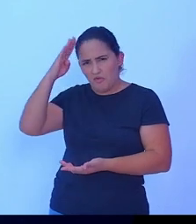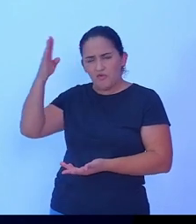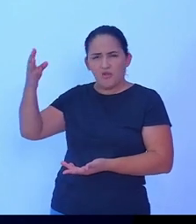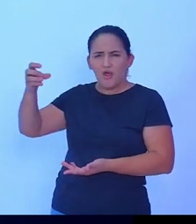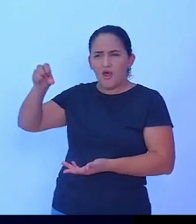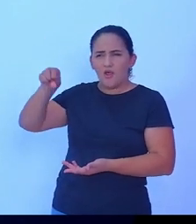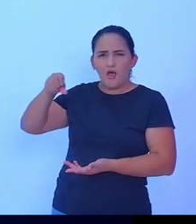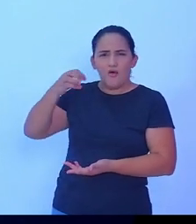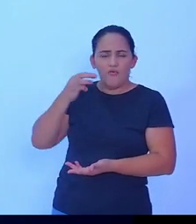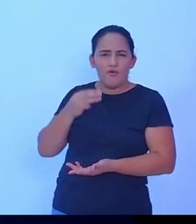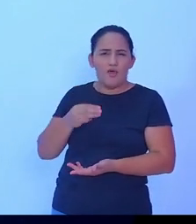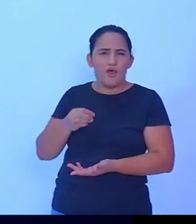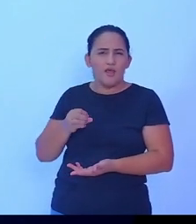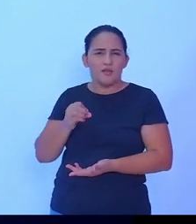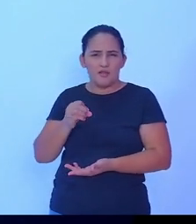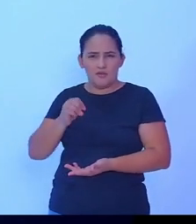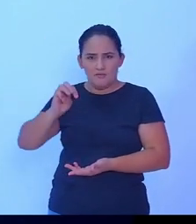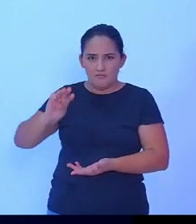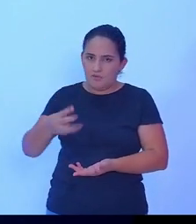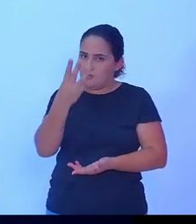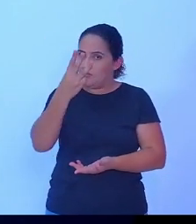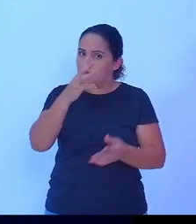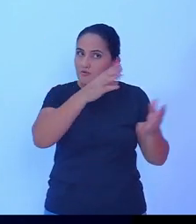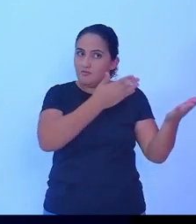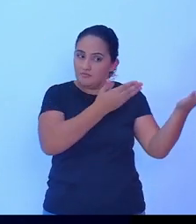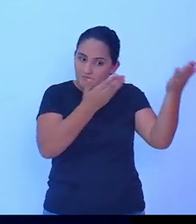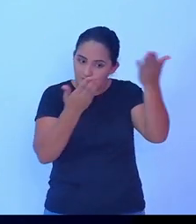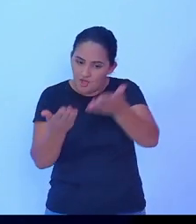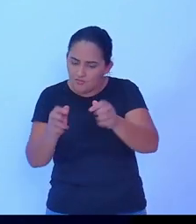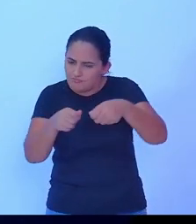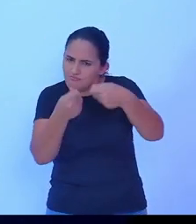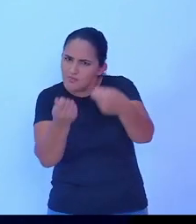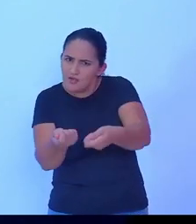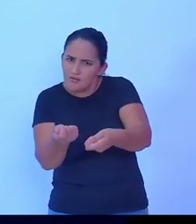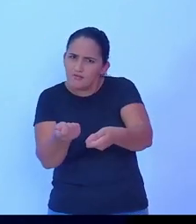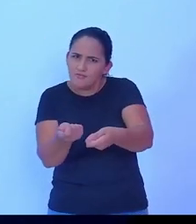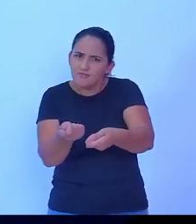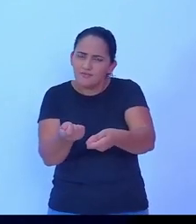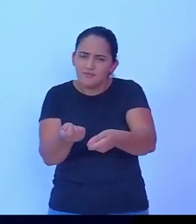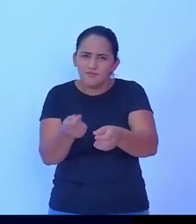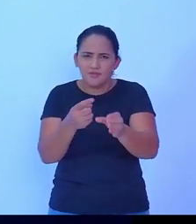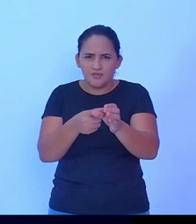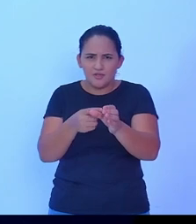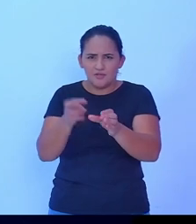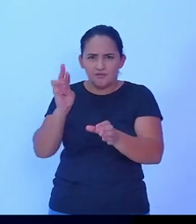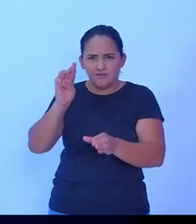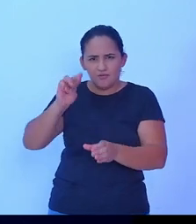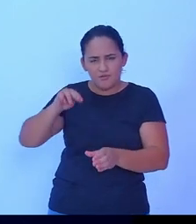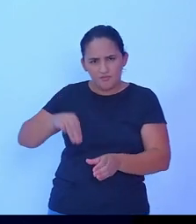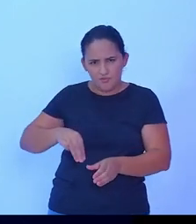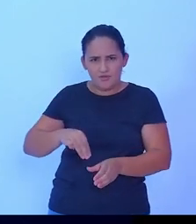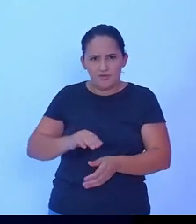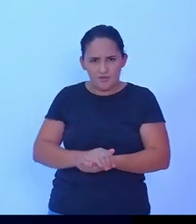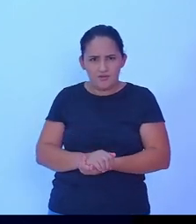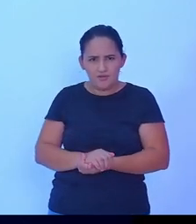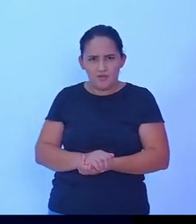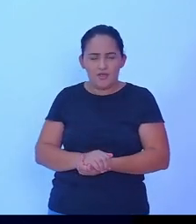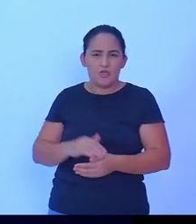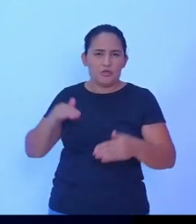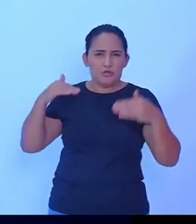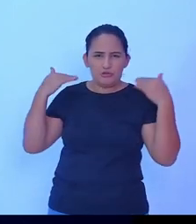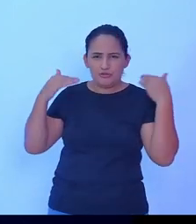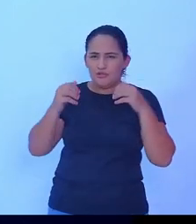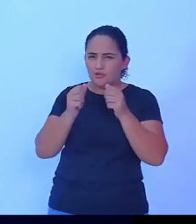Nós sendo eleitos a Luzernir, ela poderá realmente conquistar muito mais convênio e